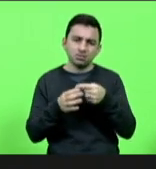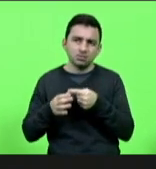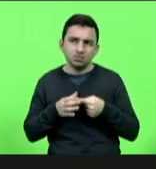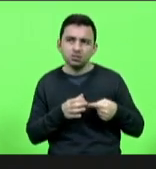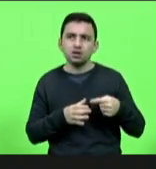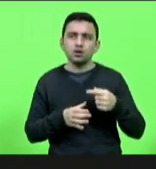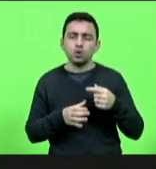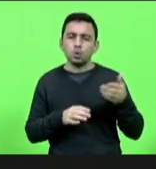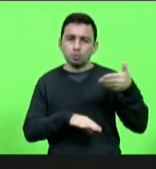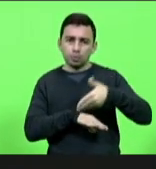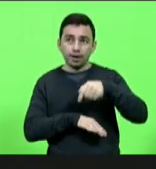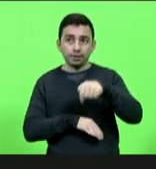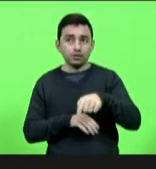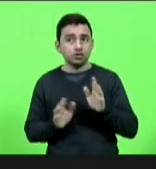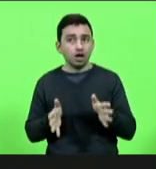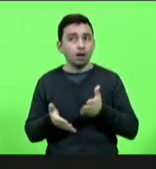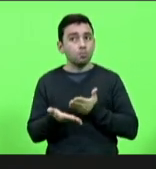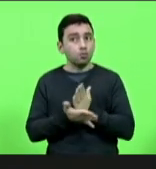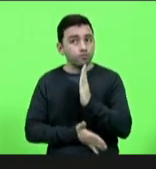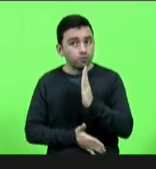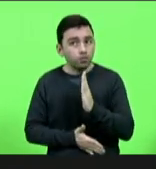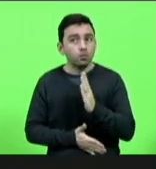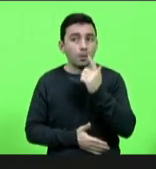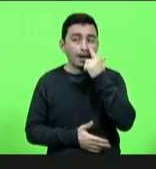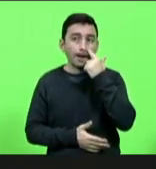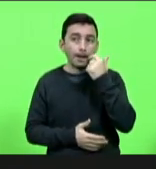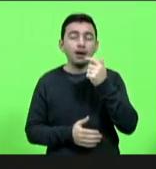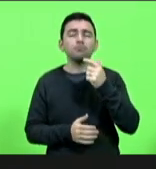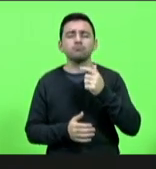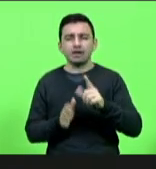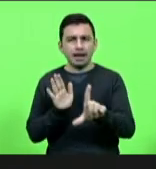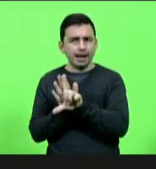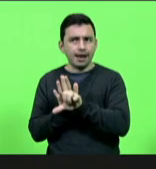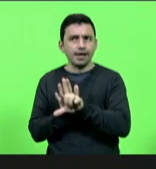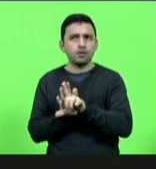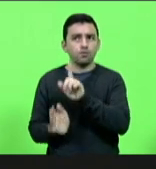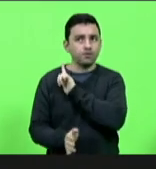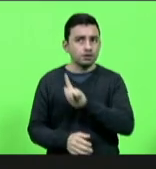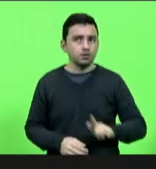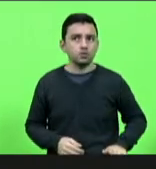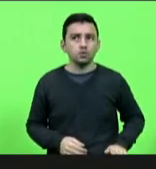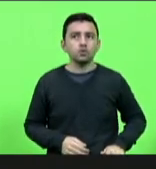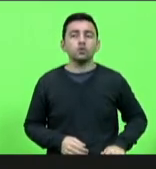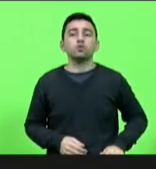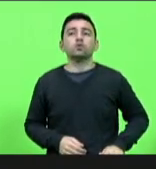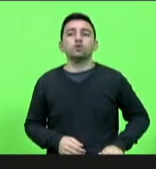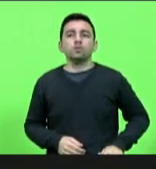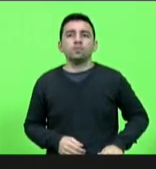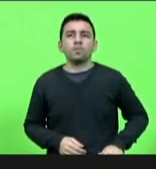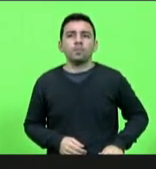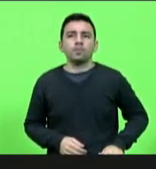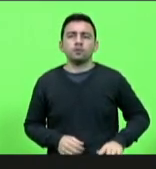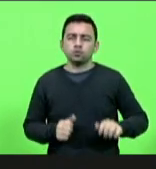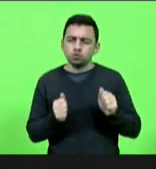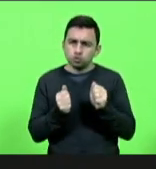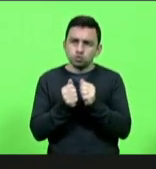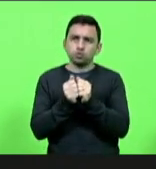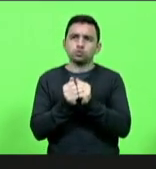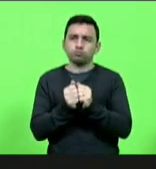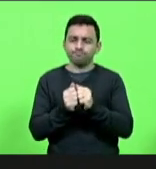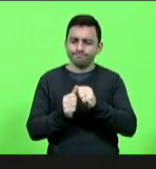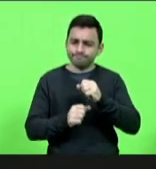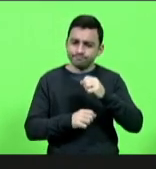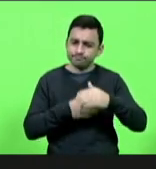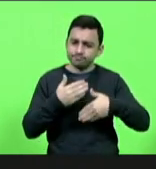plenário que foi aprovado em plenário que foi sancionado pelo governador construímos em conjunto esse projeto de lei e